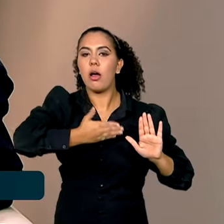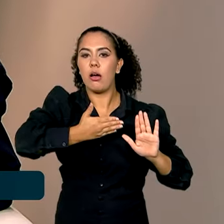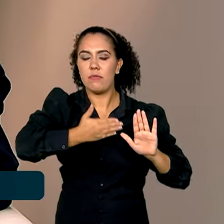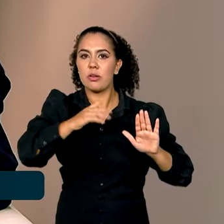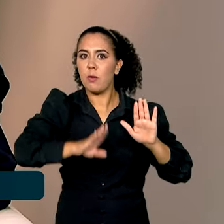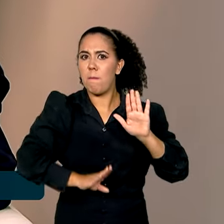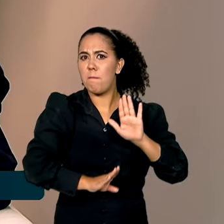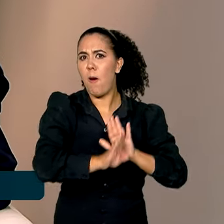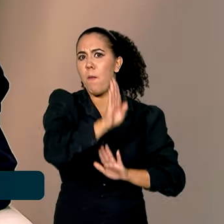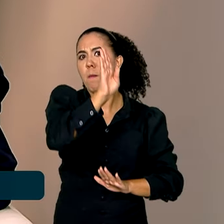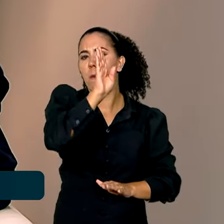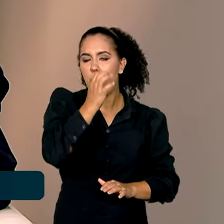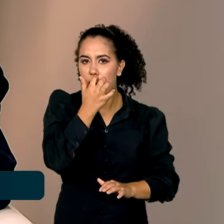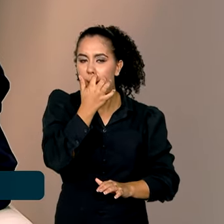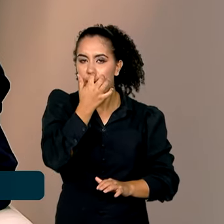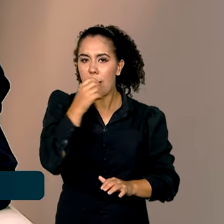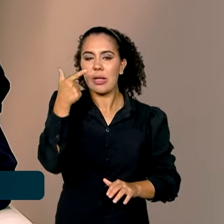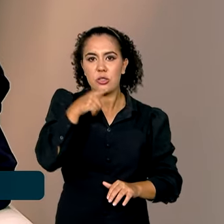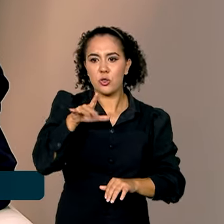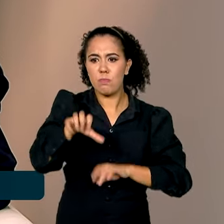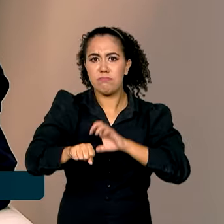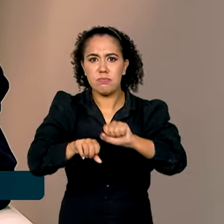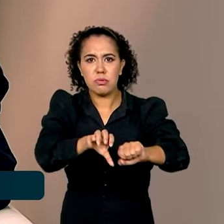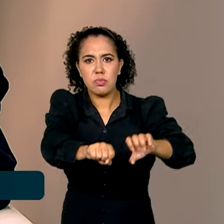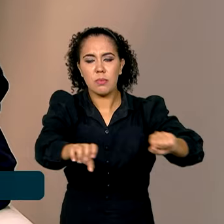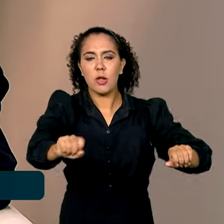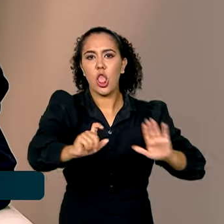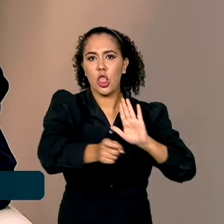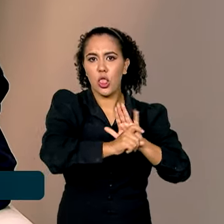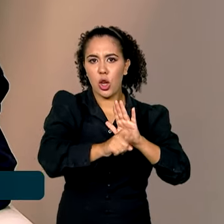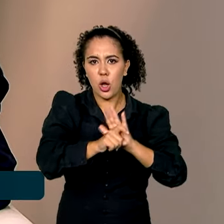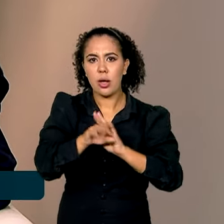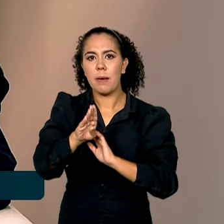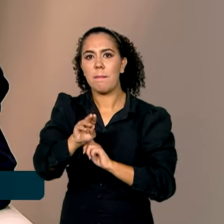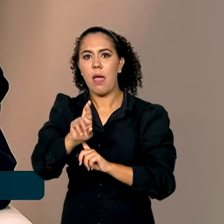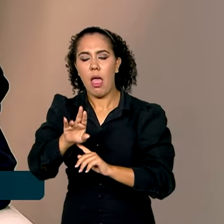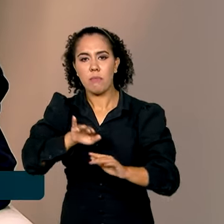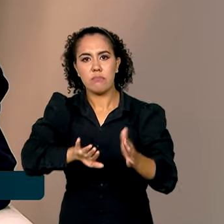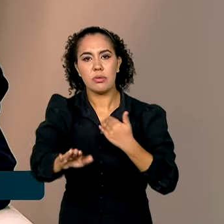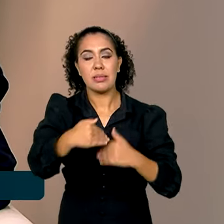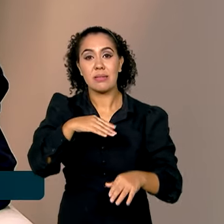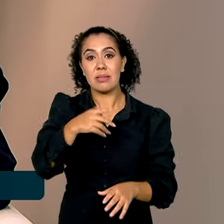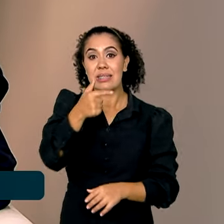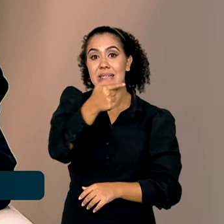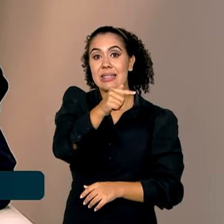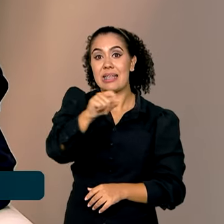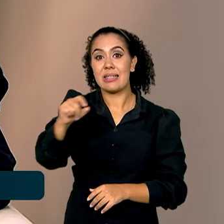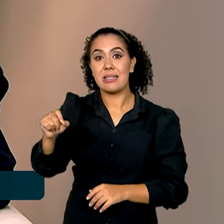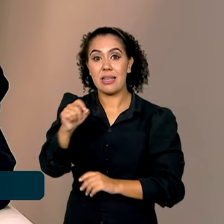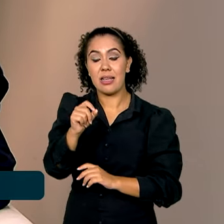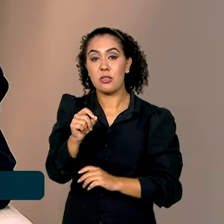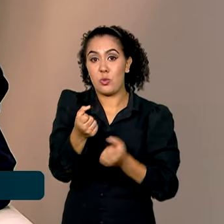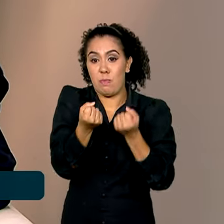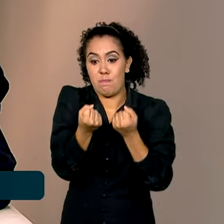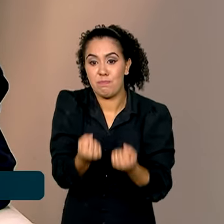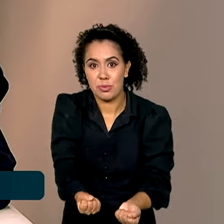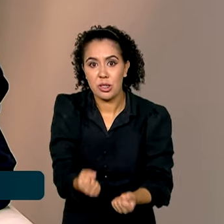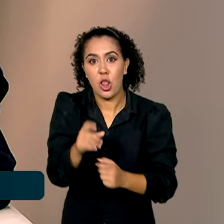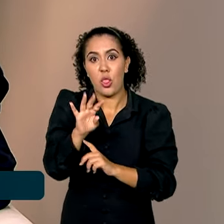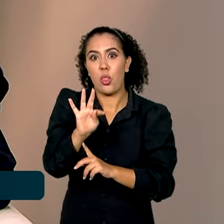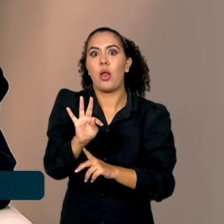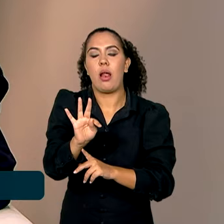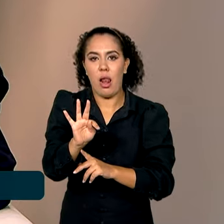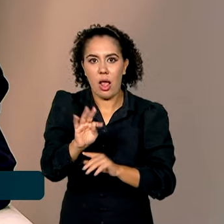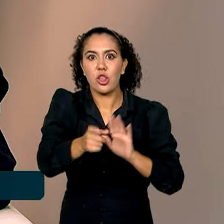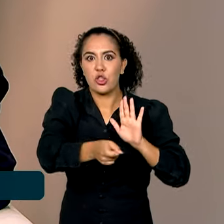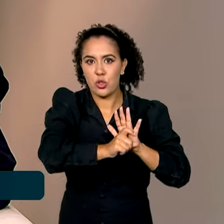recorde de apreensão de drogas nas rodovias, apreendemos 700 toneladas de drogas, comprovando que